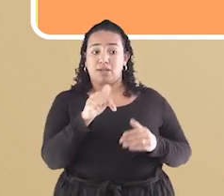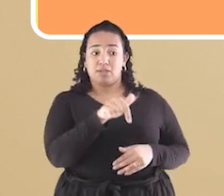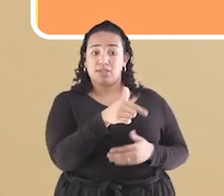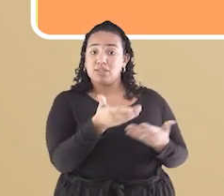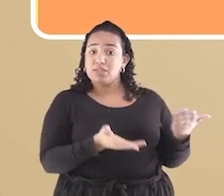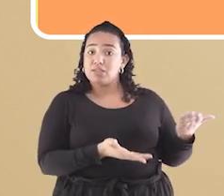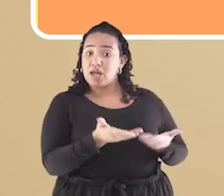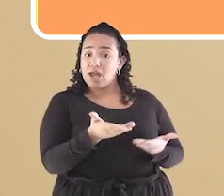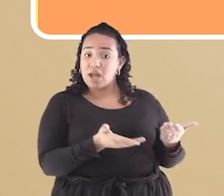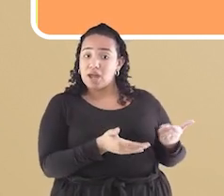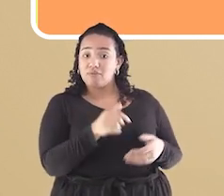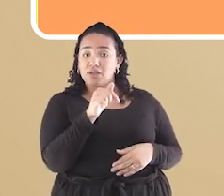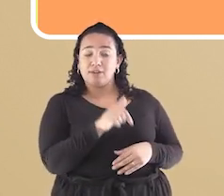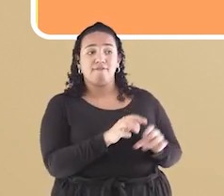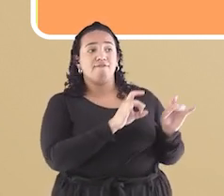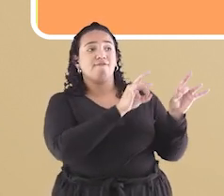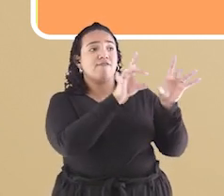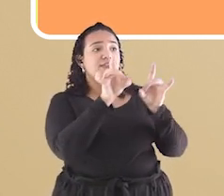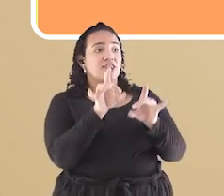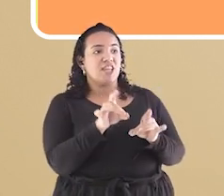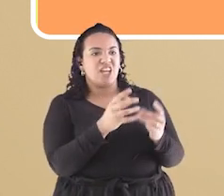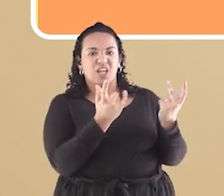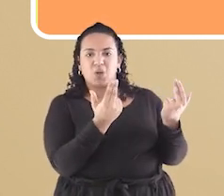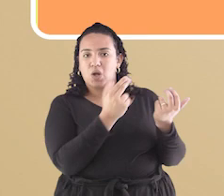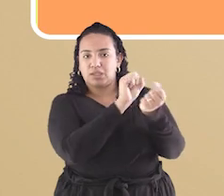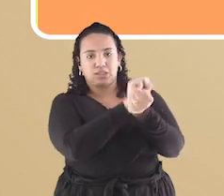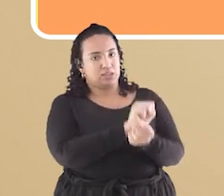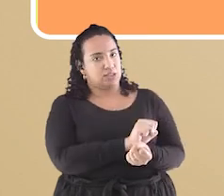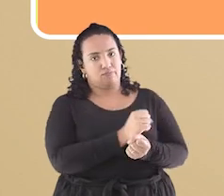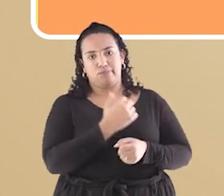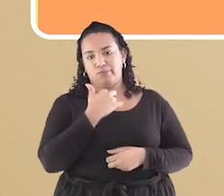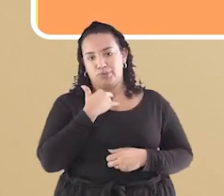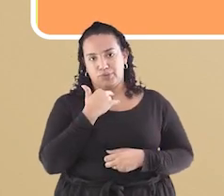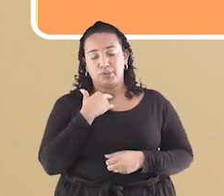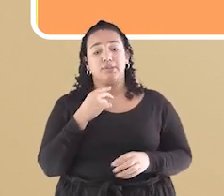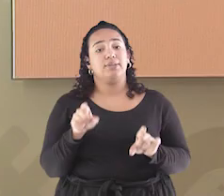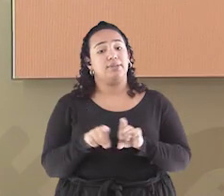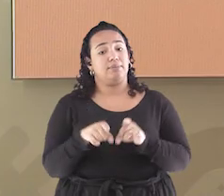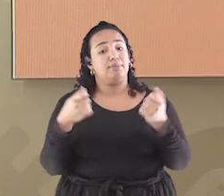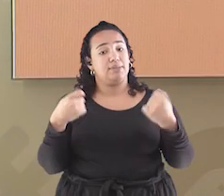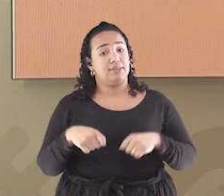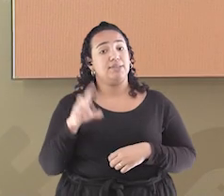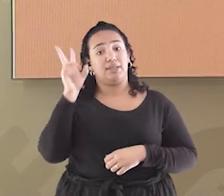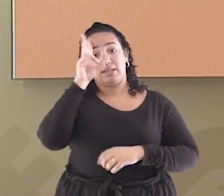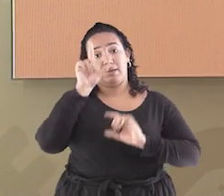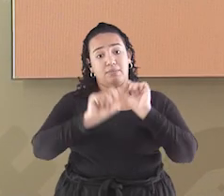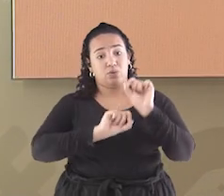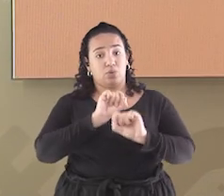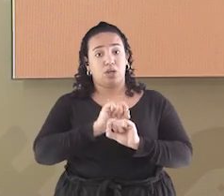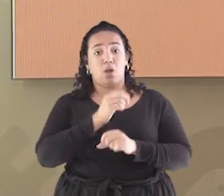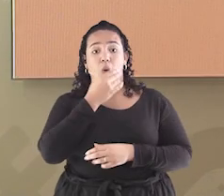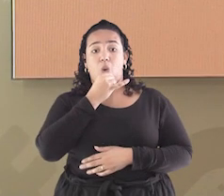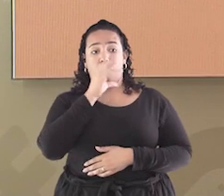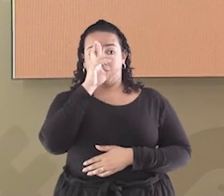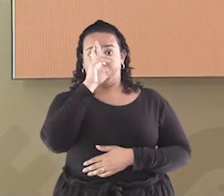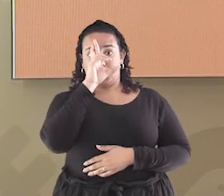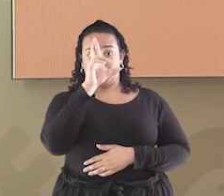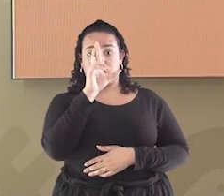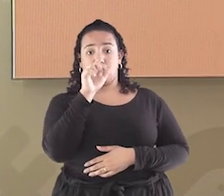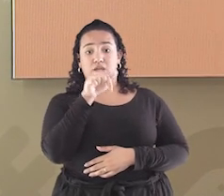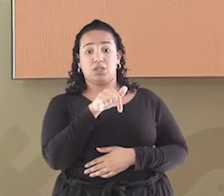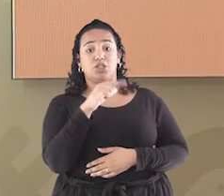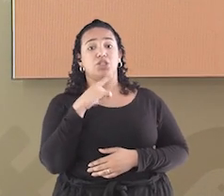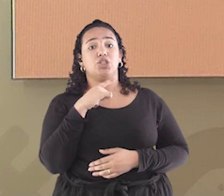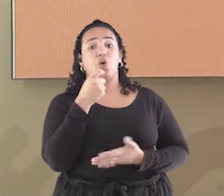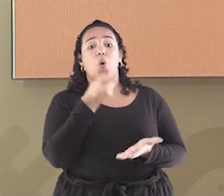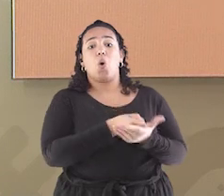poderia ser comercializado como um escravo. Além disso, vale destacar que o senhor feudal, por outro lado, tinha